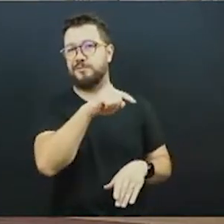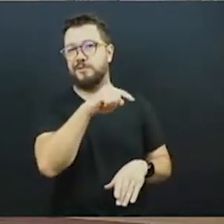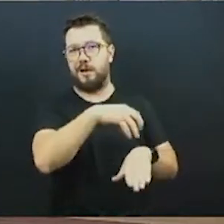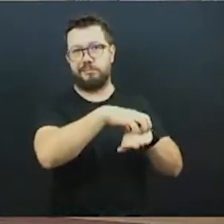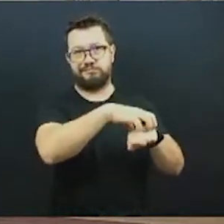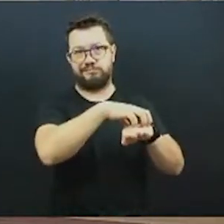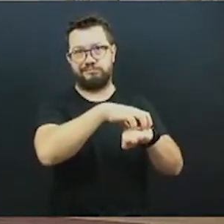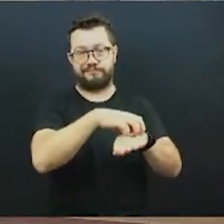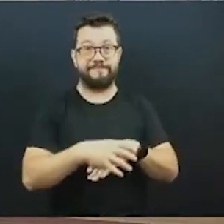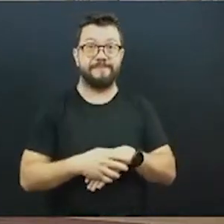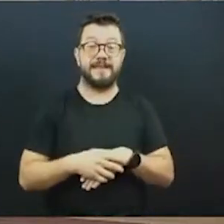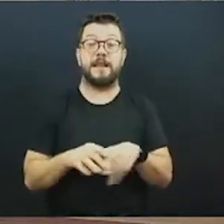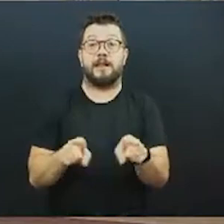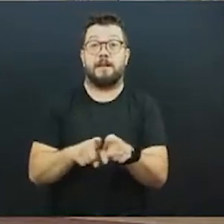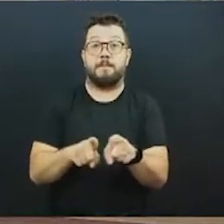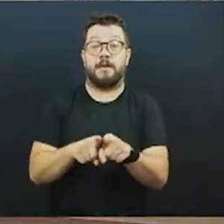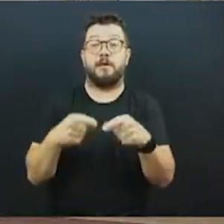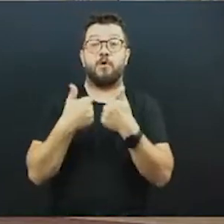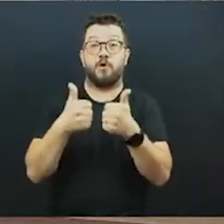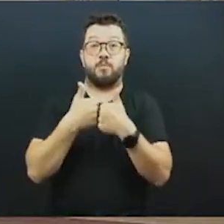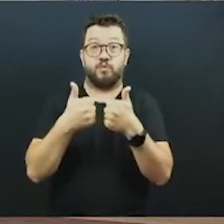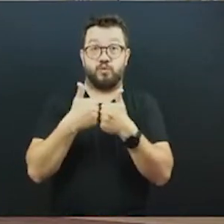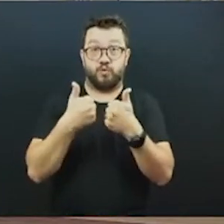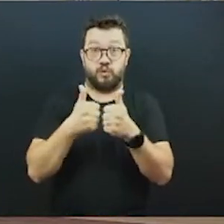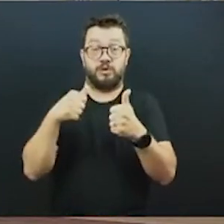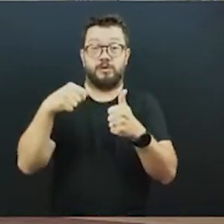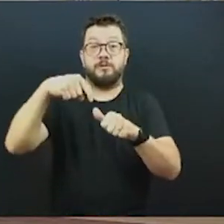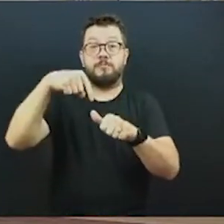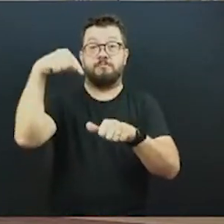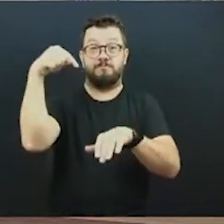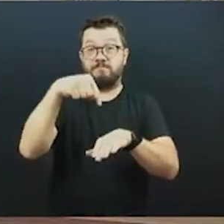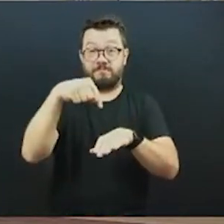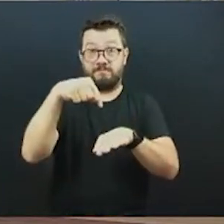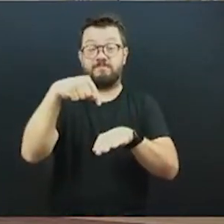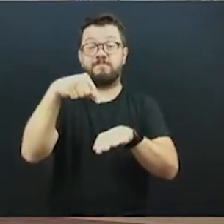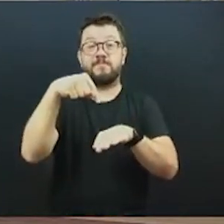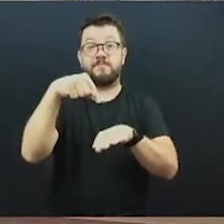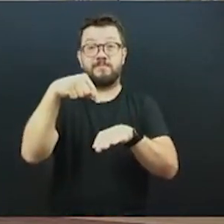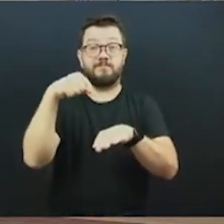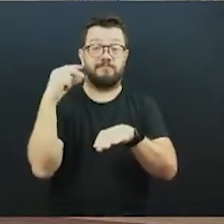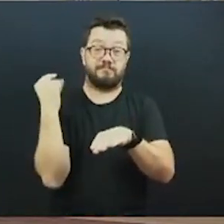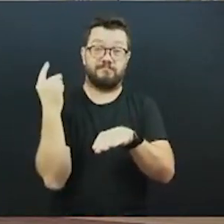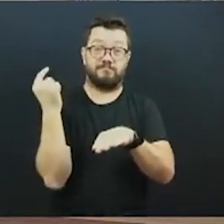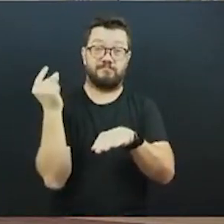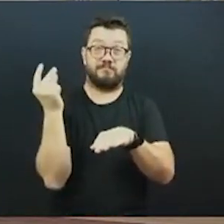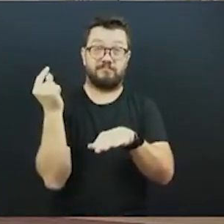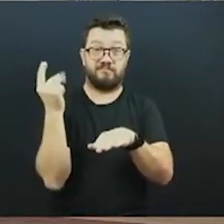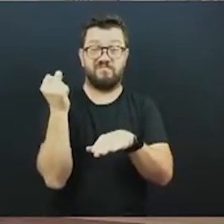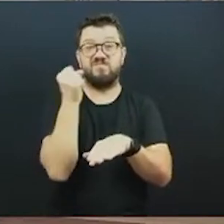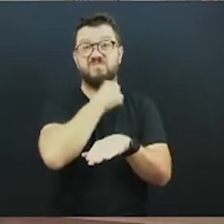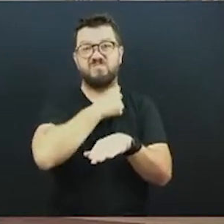hoje uma frota de ônibus que comporta um índice expressivo de ônibus já bastante